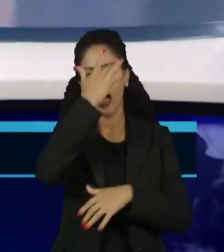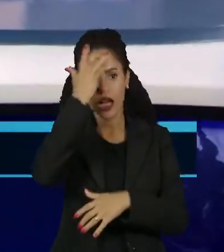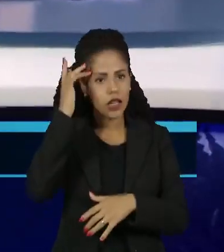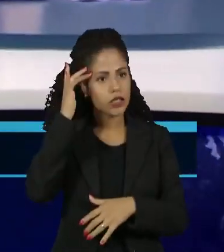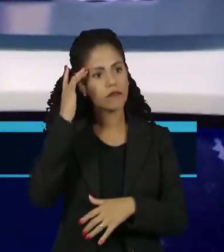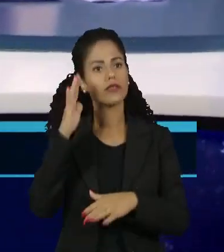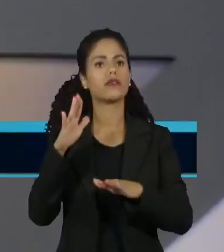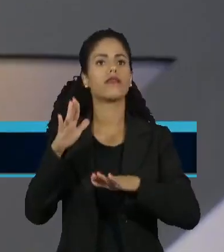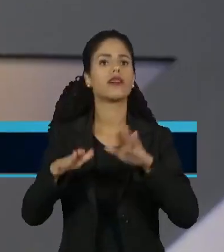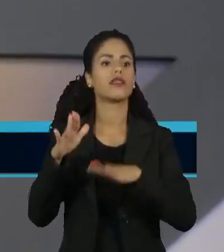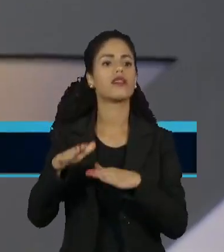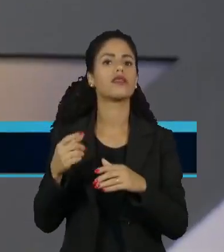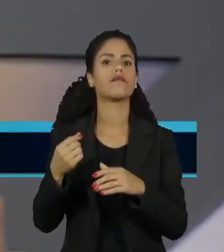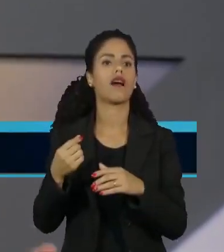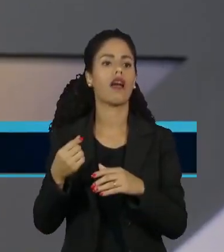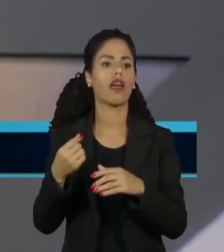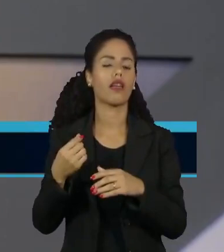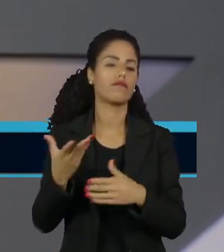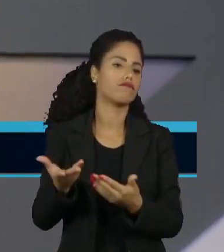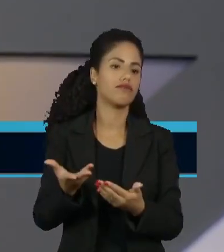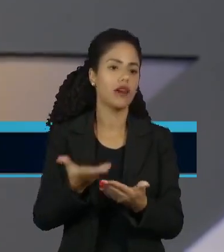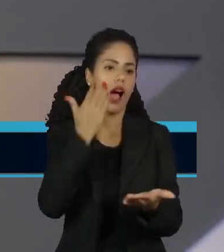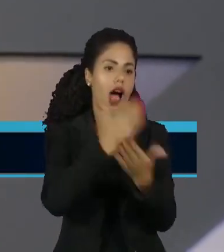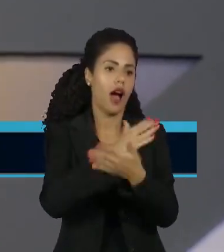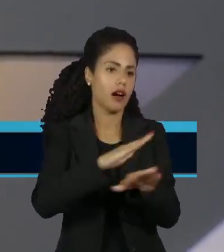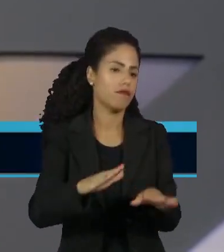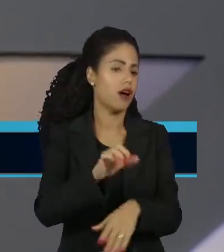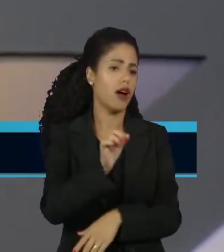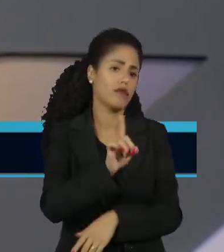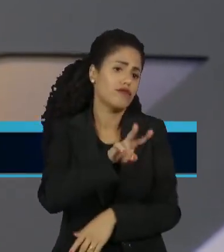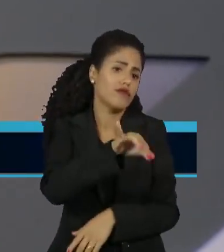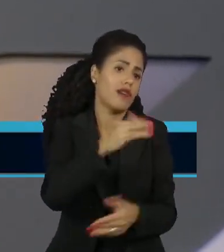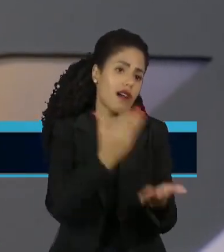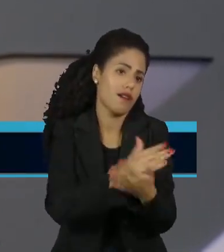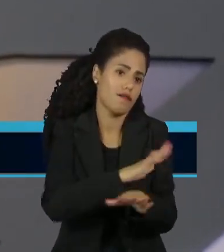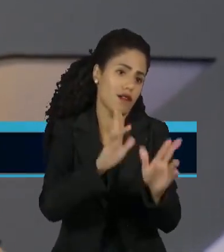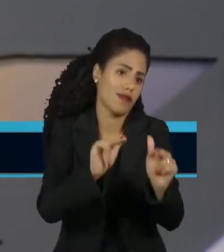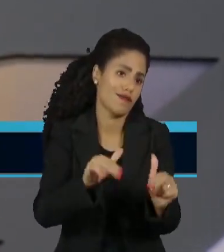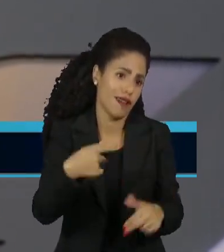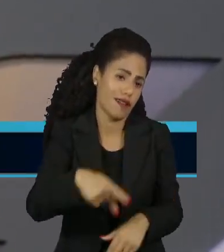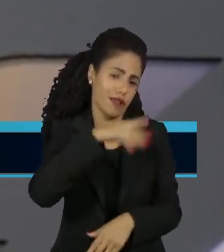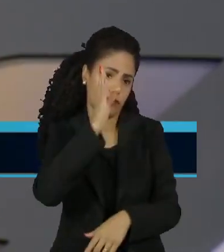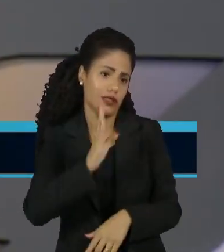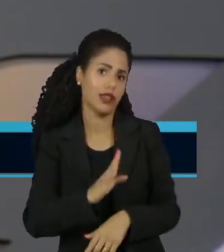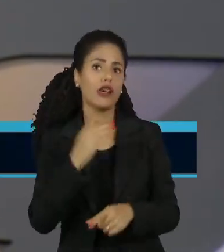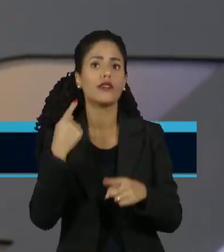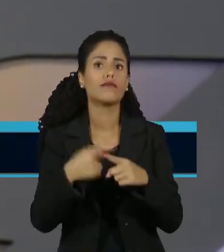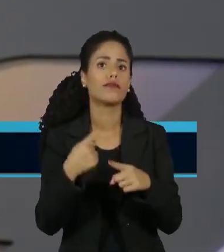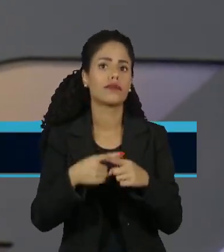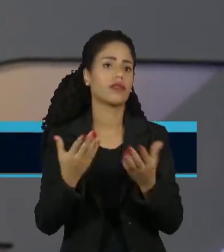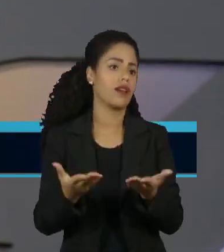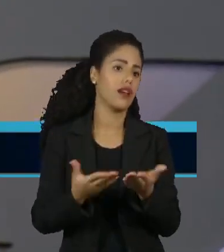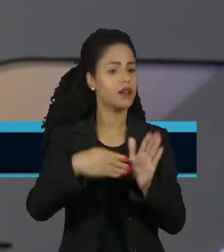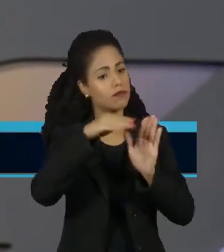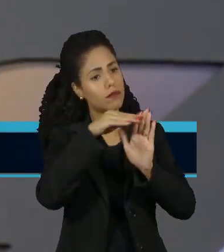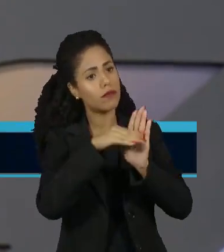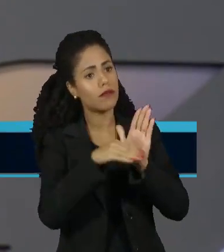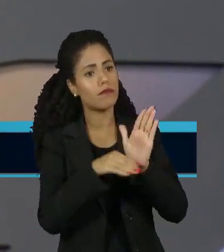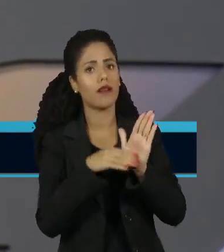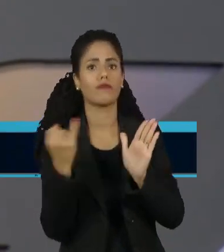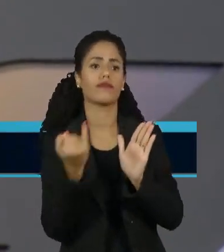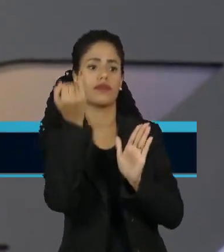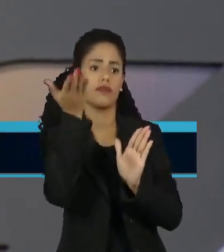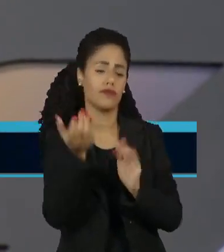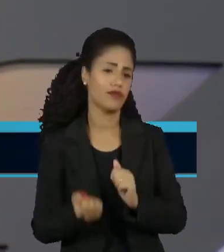existir porque é proibido. Isso vale para tantos temas importantes na sociedade brasileira, vários deles não pautados porque não está pautado no